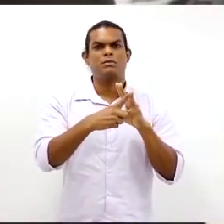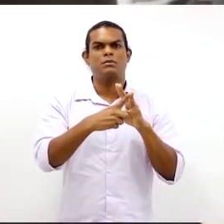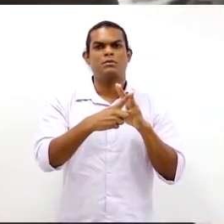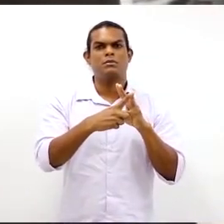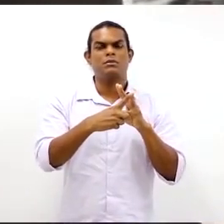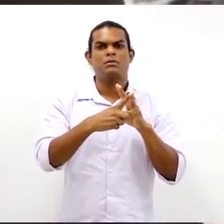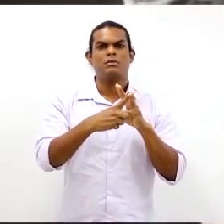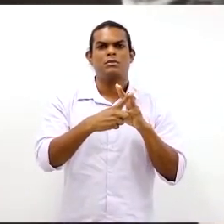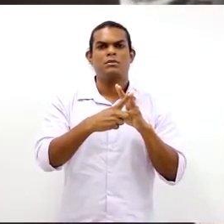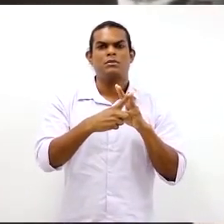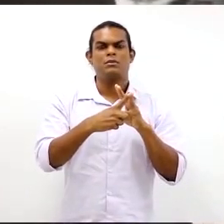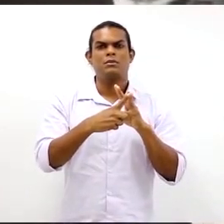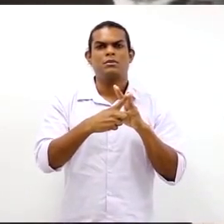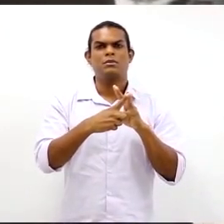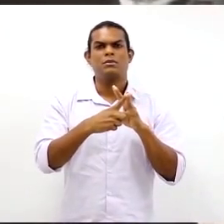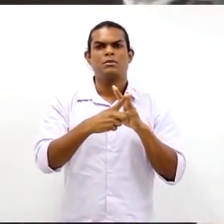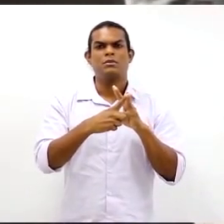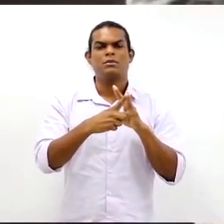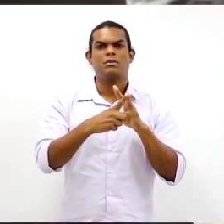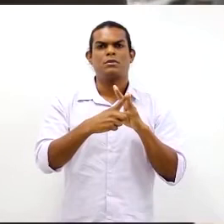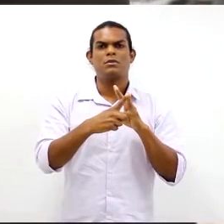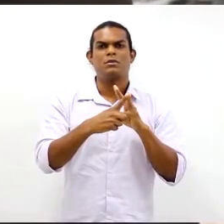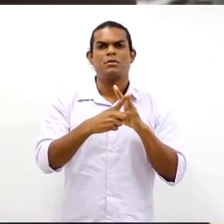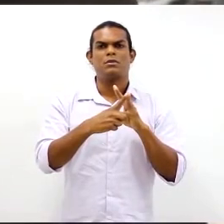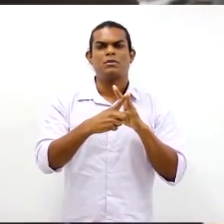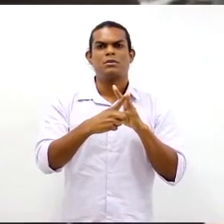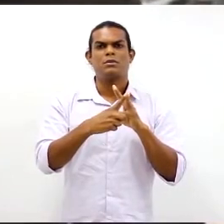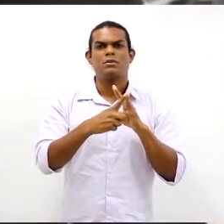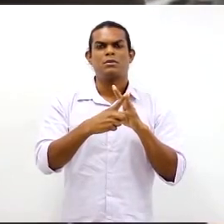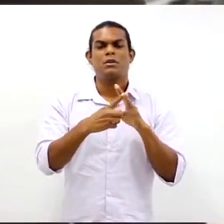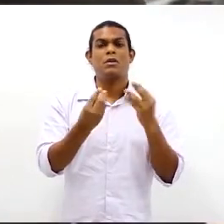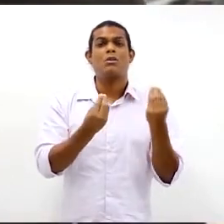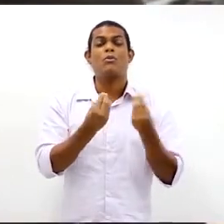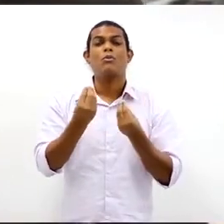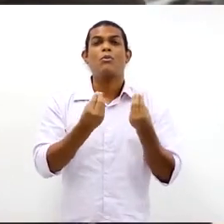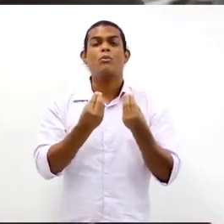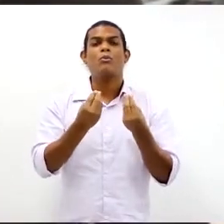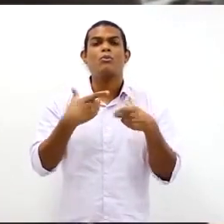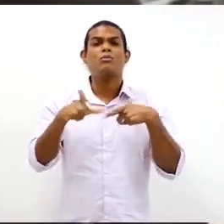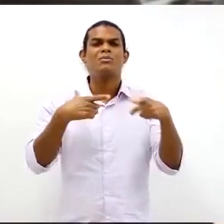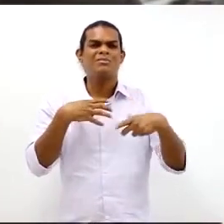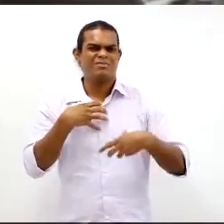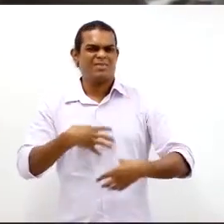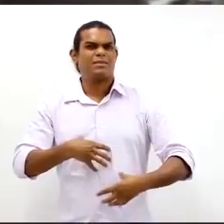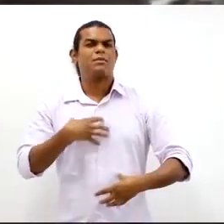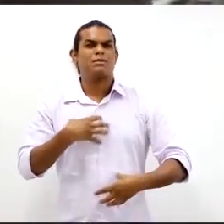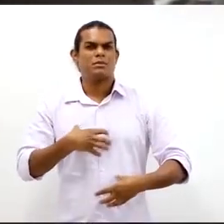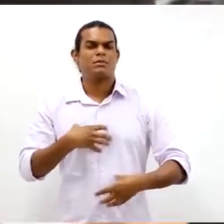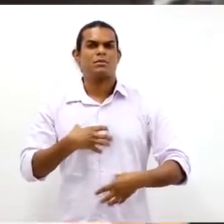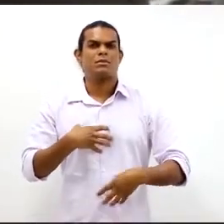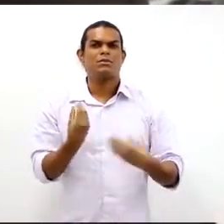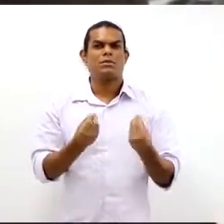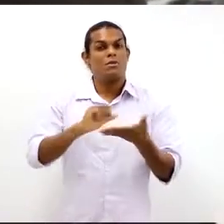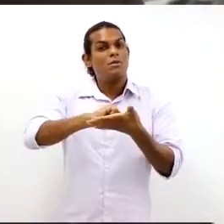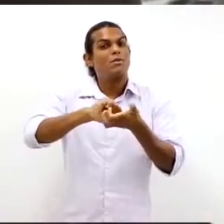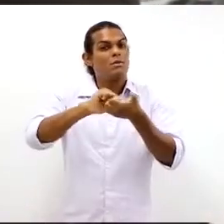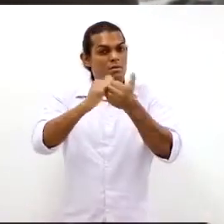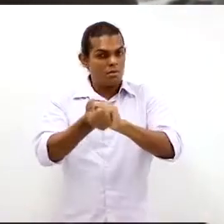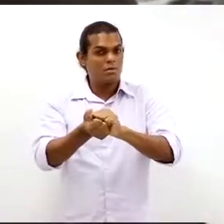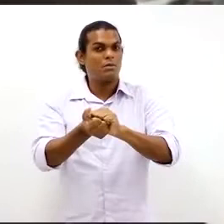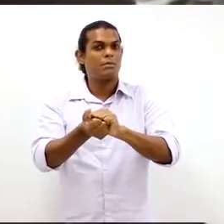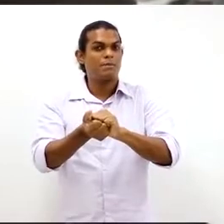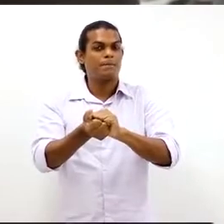sobre a conscientização. É aquilo que tem interiorização do trabalhador em relação ao trabalho. Ou seja, ele adaptar-se